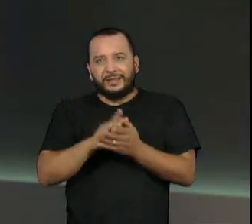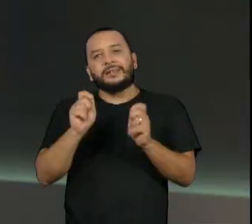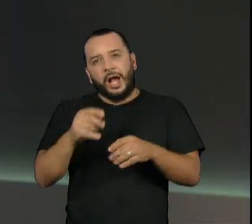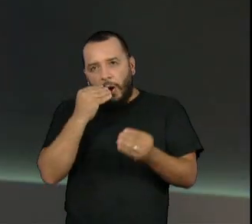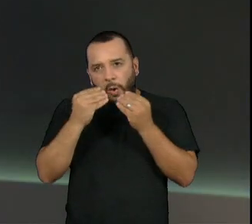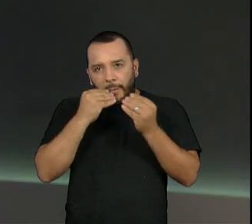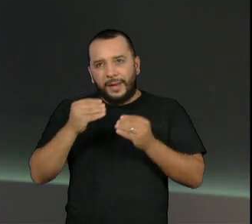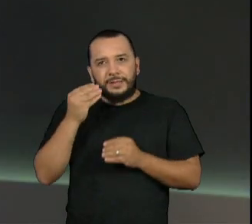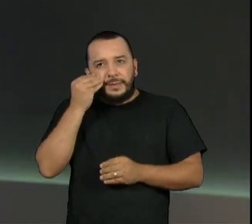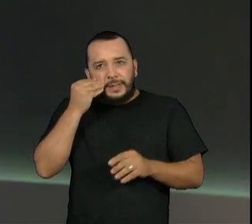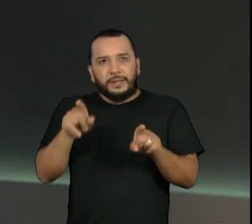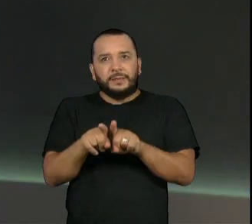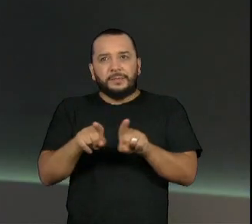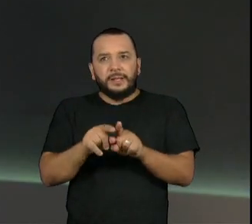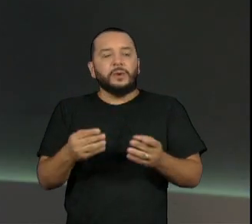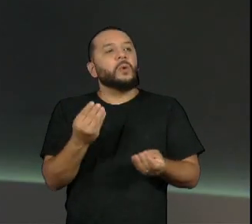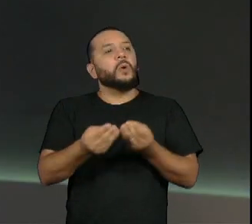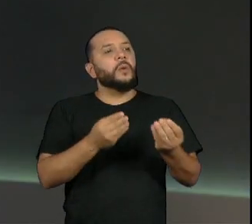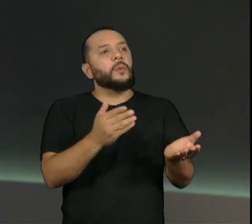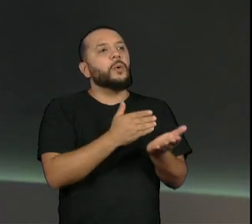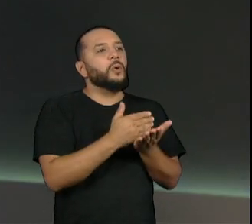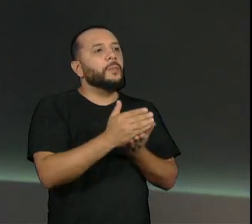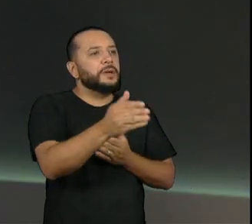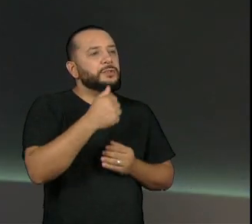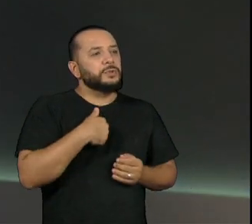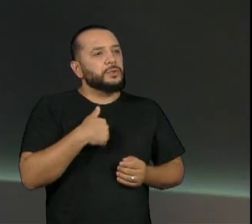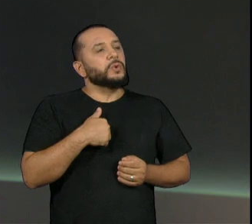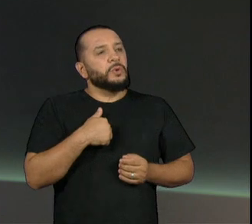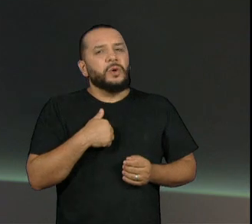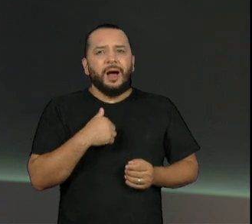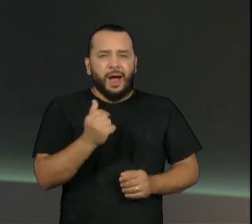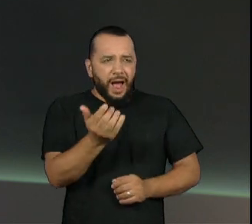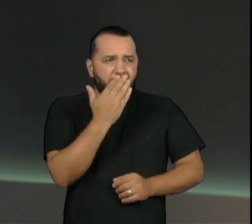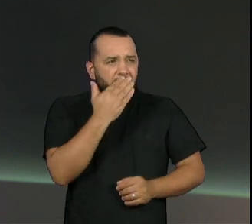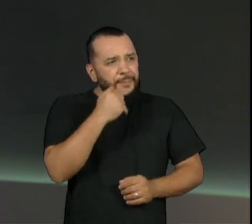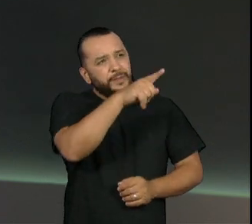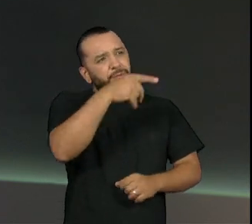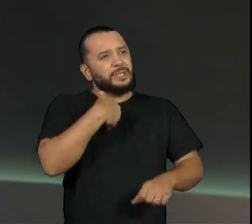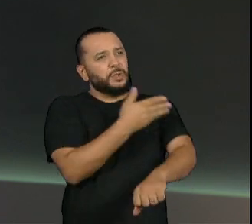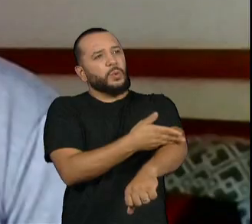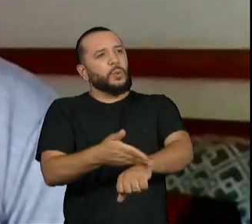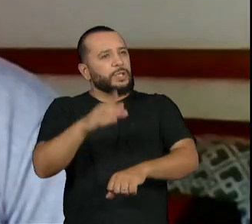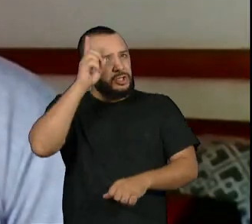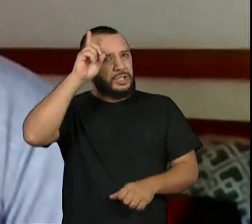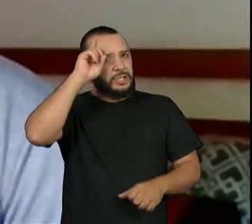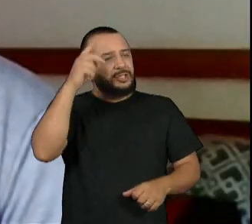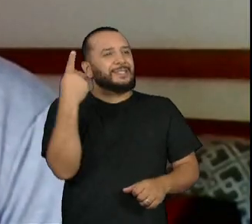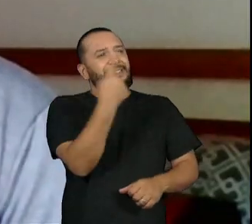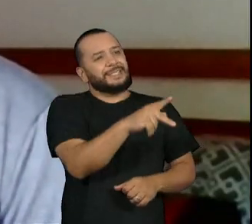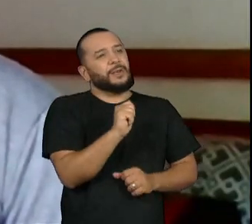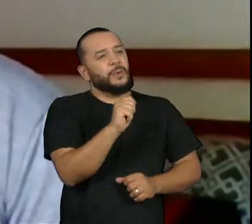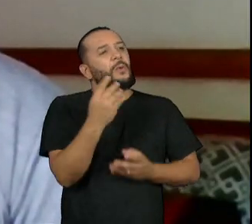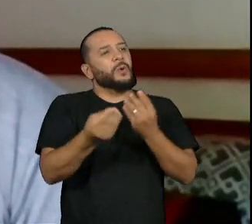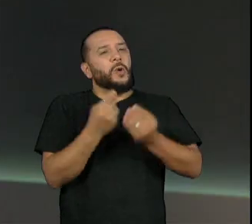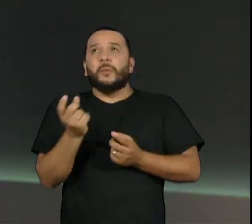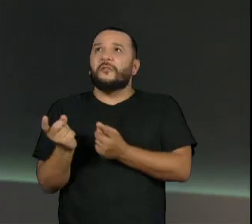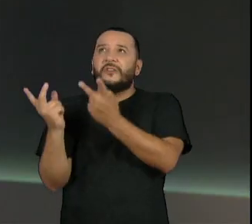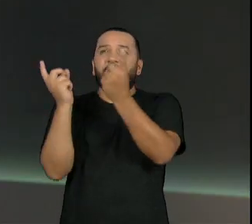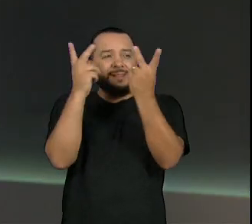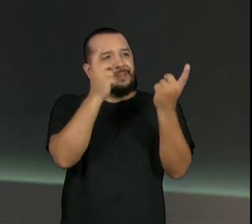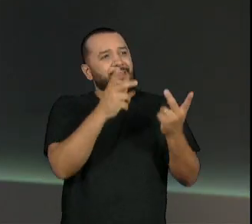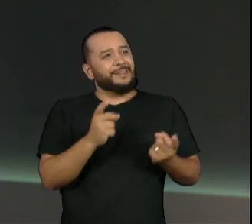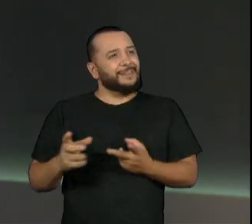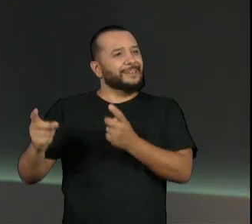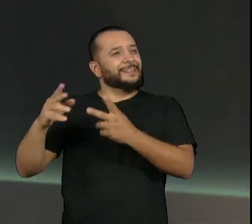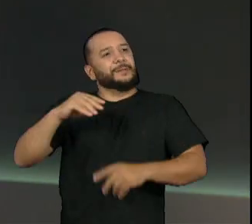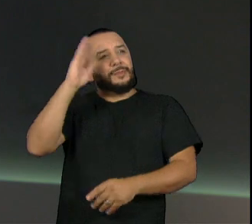Como é que começou essa história de fazer com que um alimento que vocês utilizam no dia a dia vire um produto da